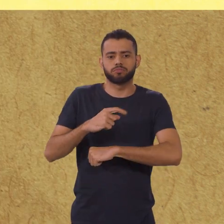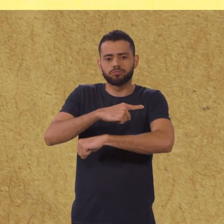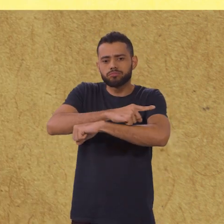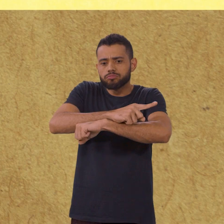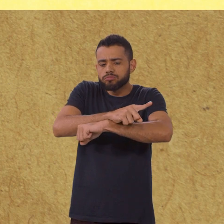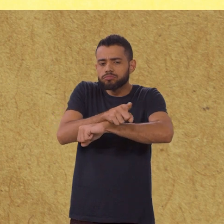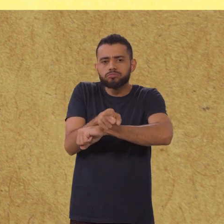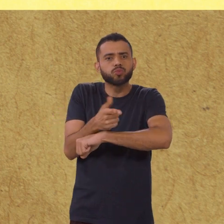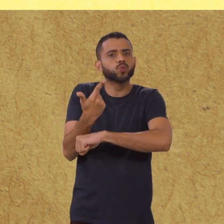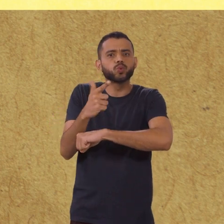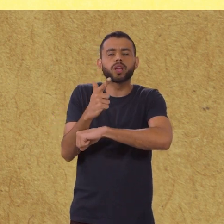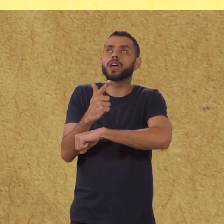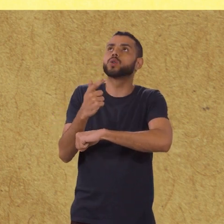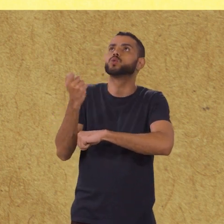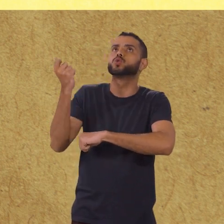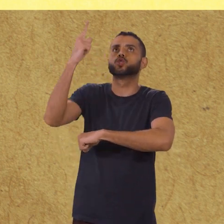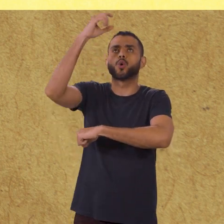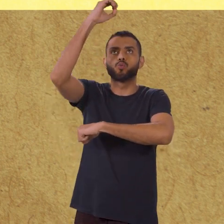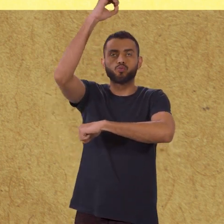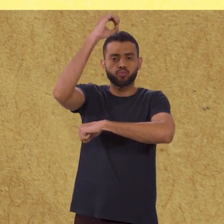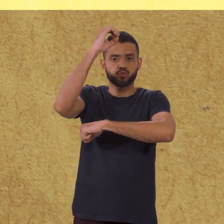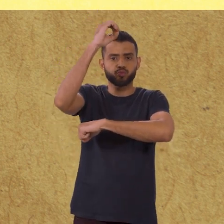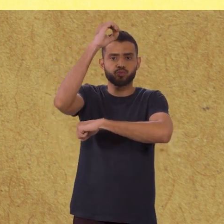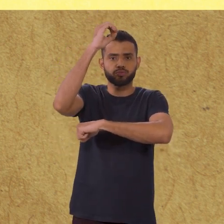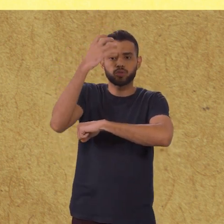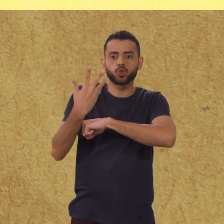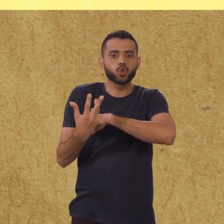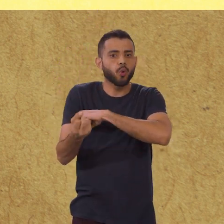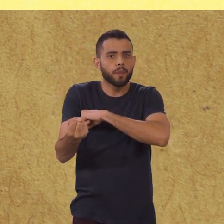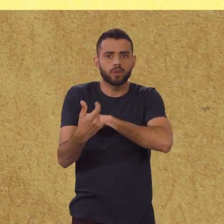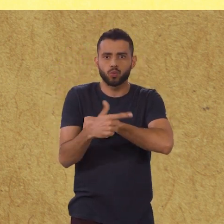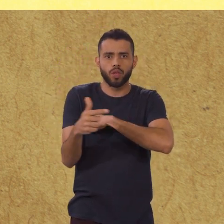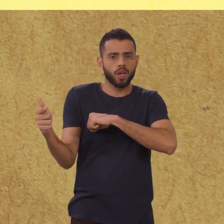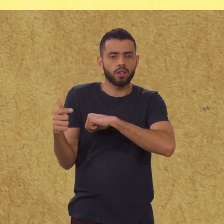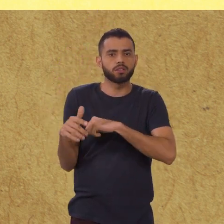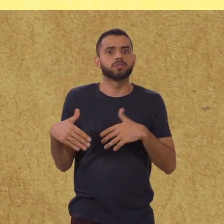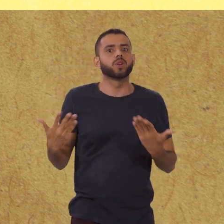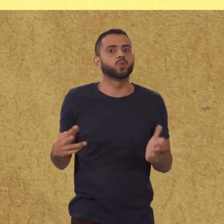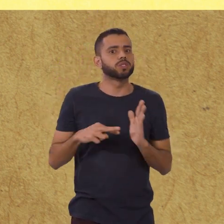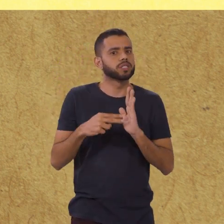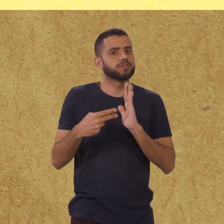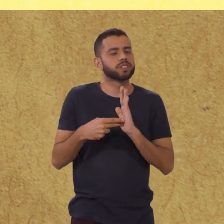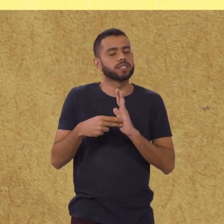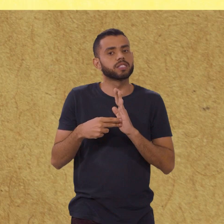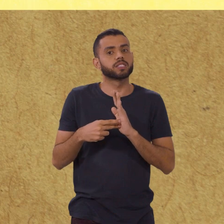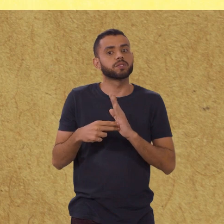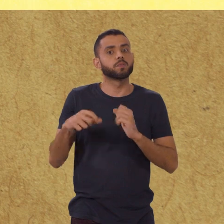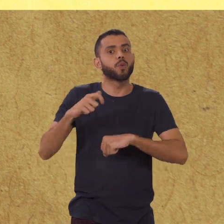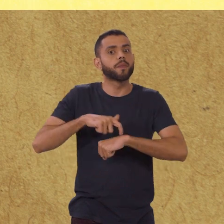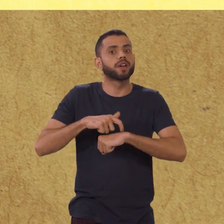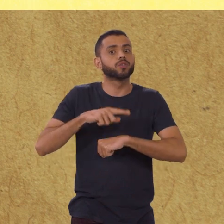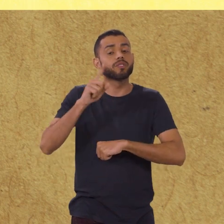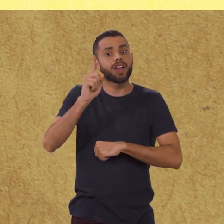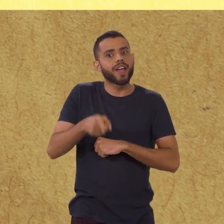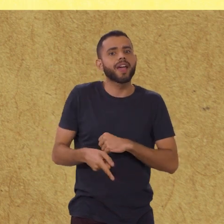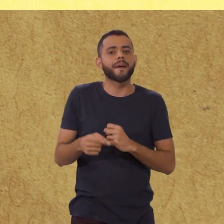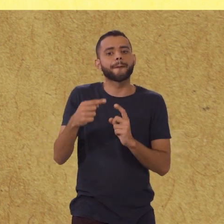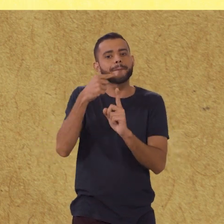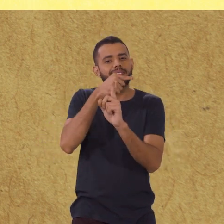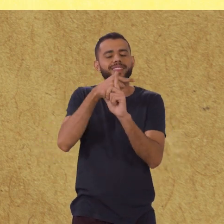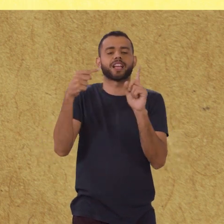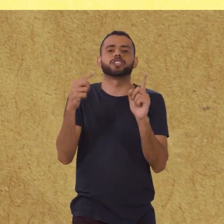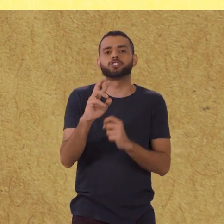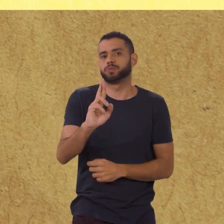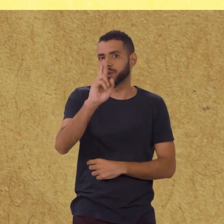sol fica bem no centro do céu. Significa que esse momento é a metade do dia, ou